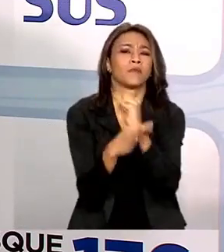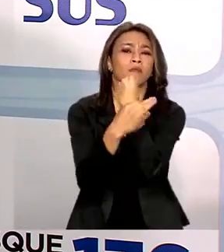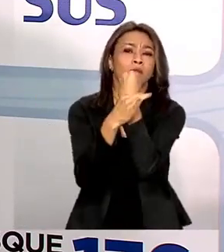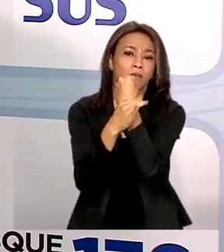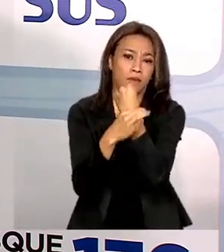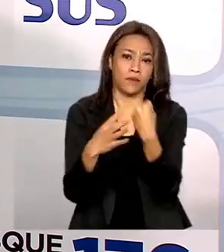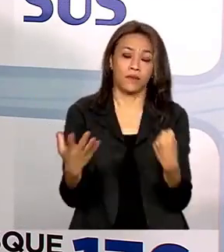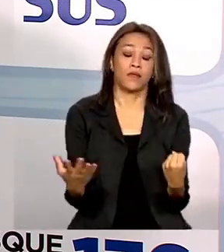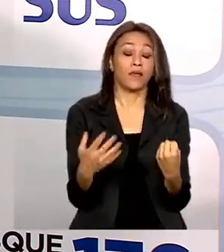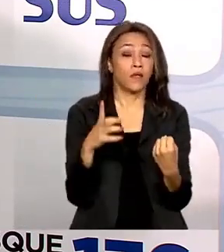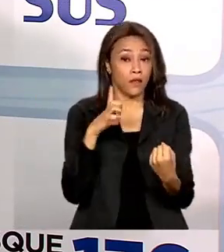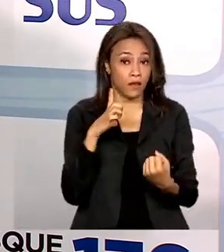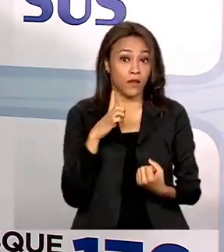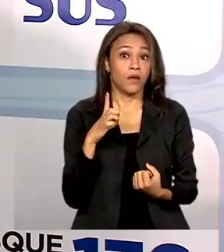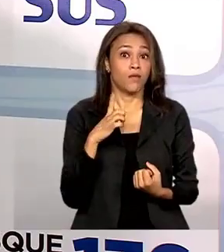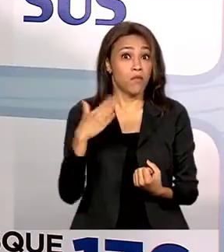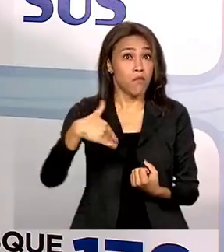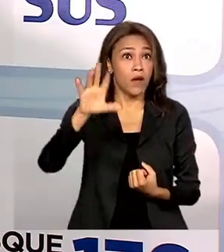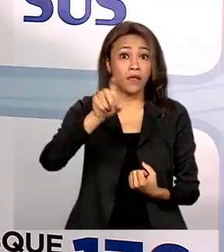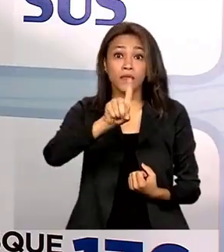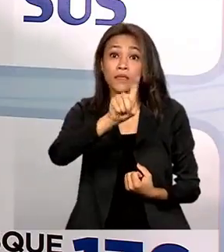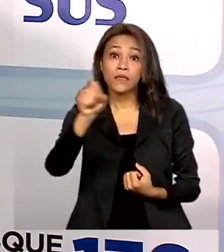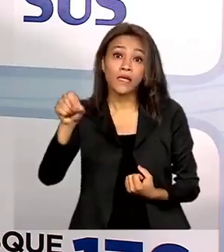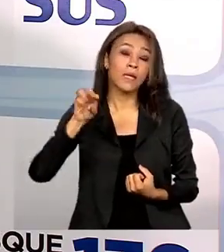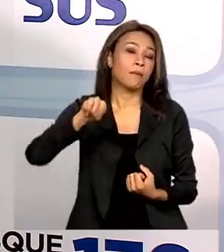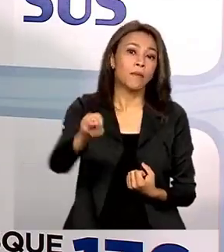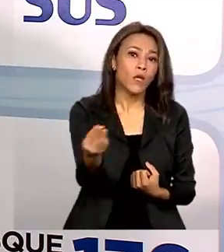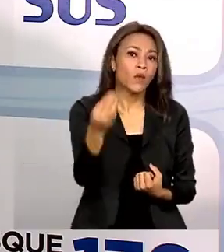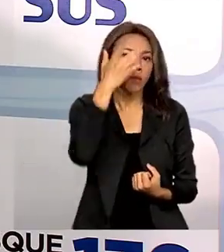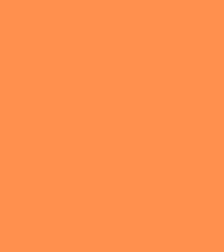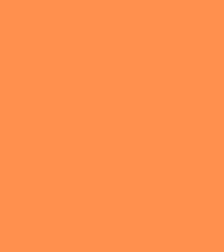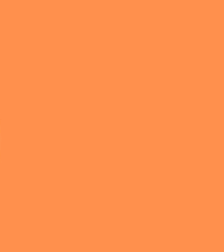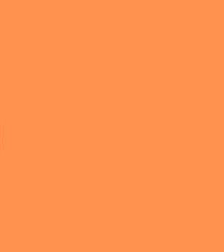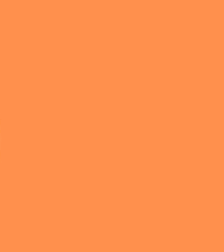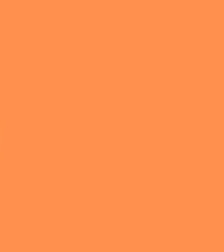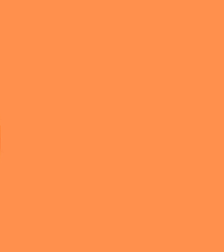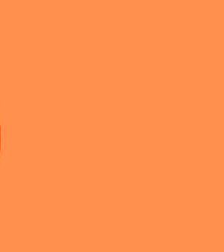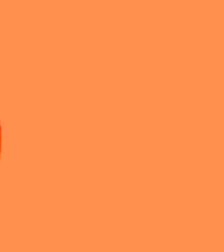nós temos aí mais de 100 milhões de pessoas que estão com dose em atraso. Então,